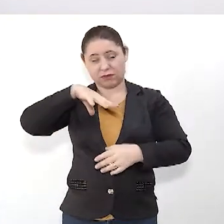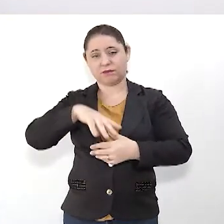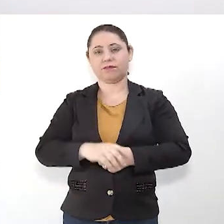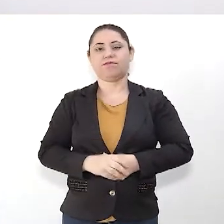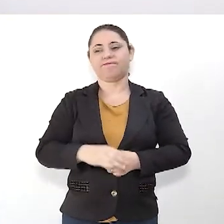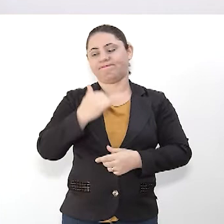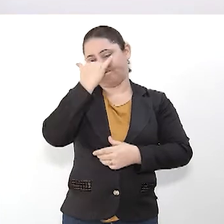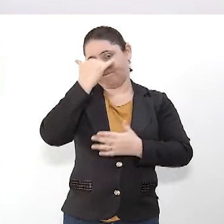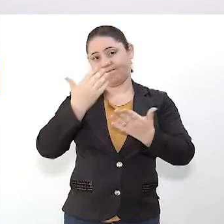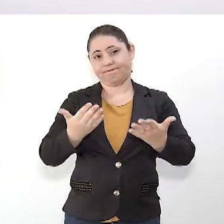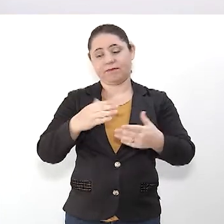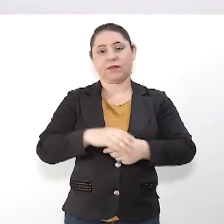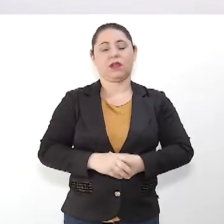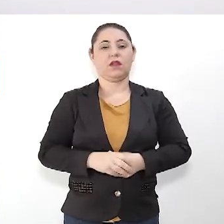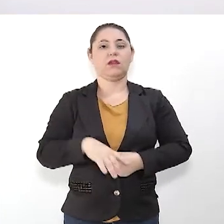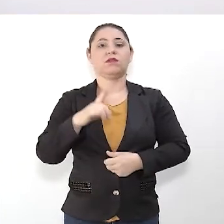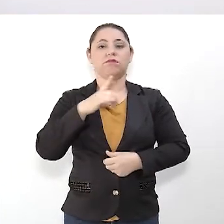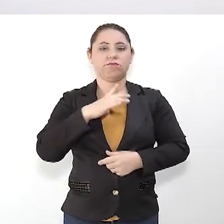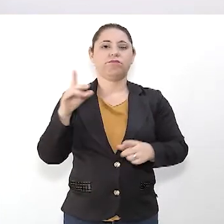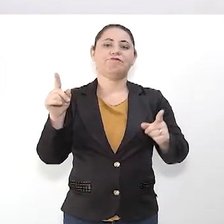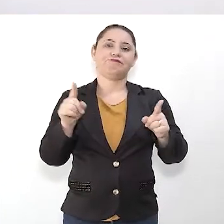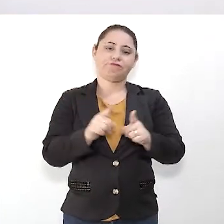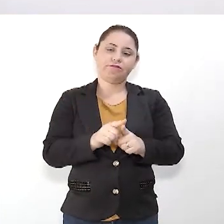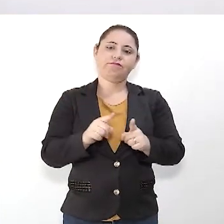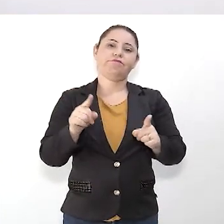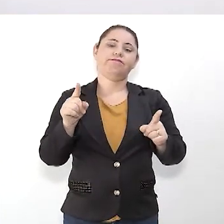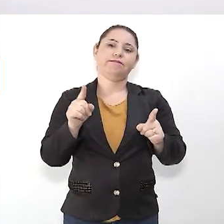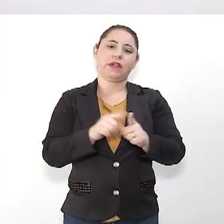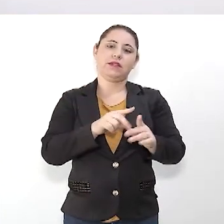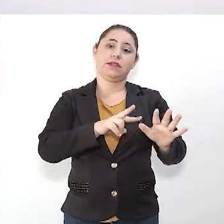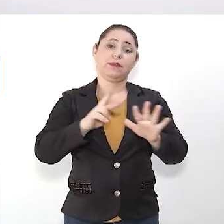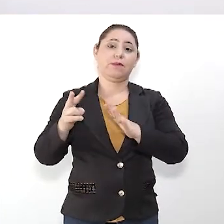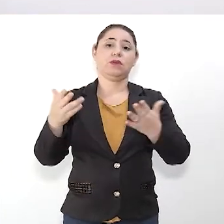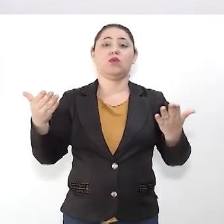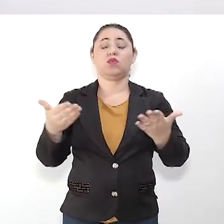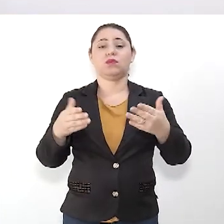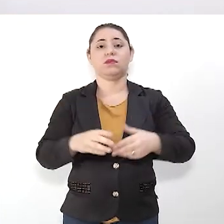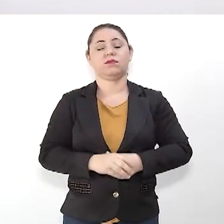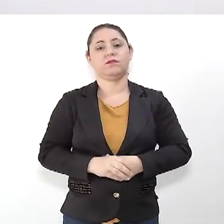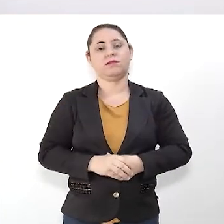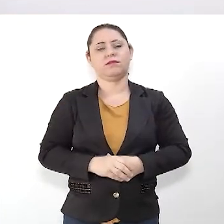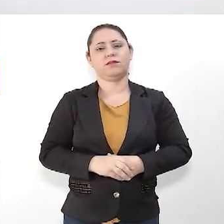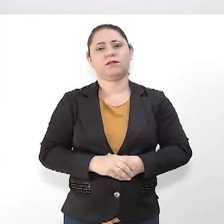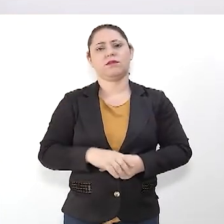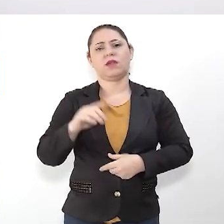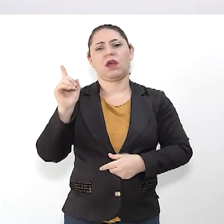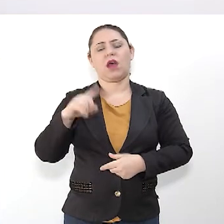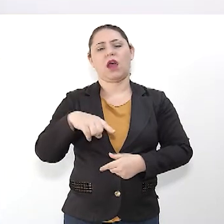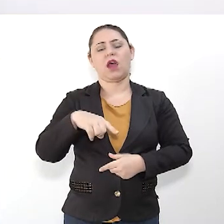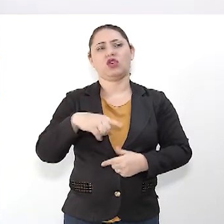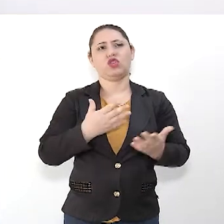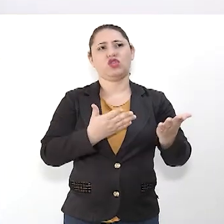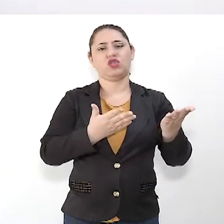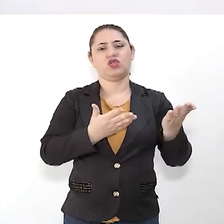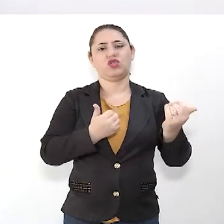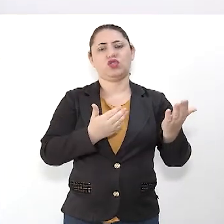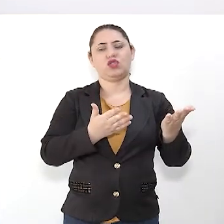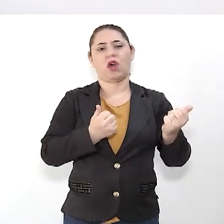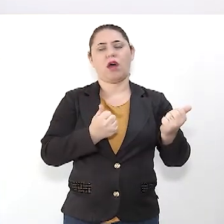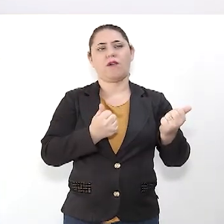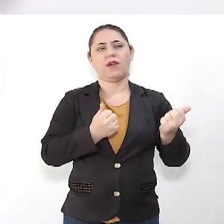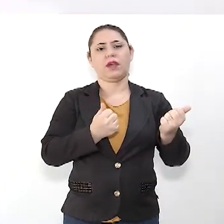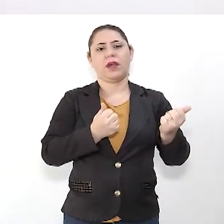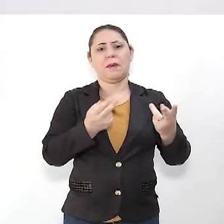saiam desse ciclo de violência. E infelizmente nós tivemos também essa semana um